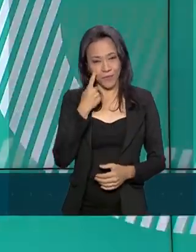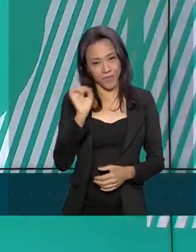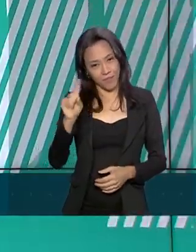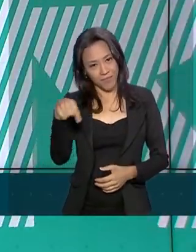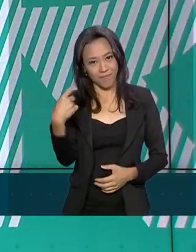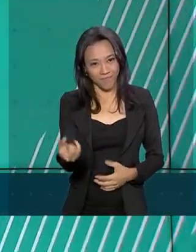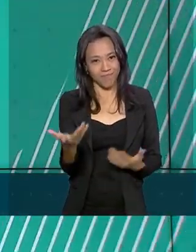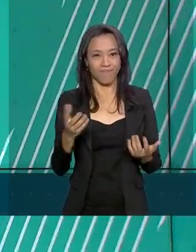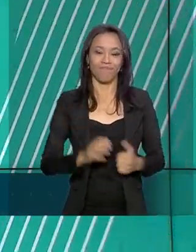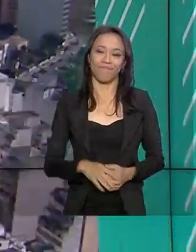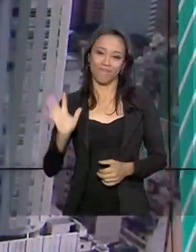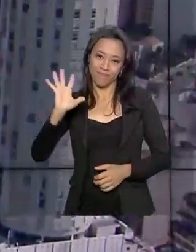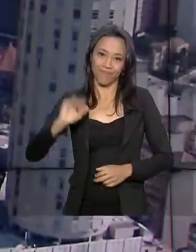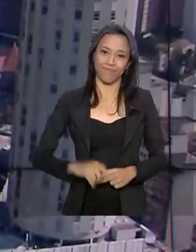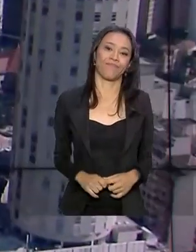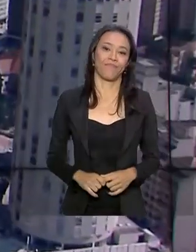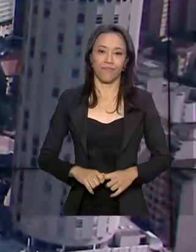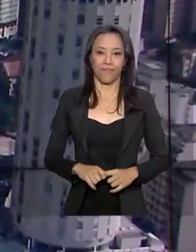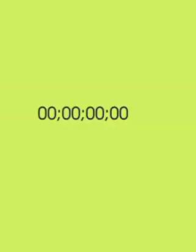na próxima edição. Até lá!